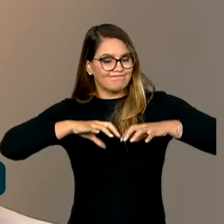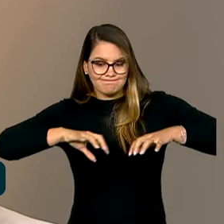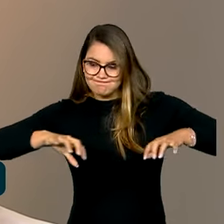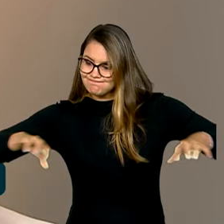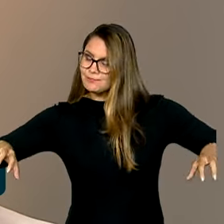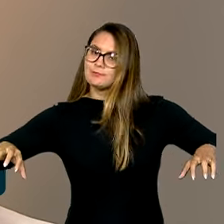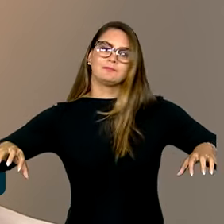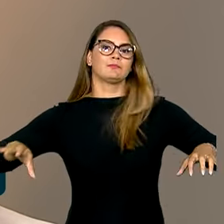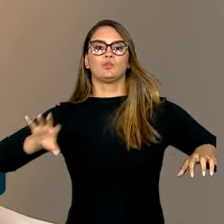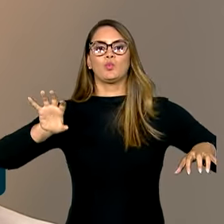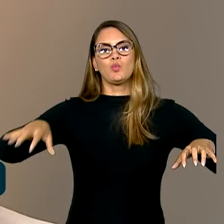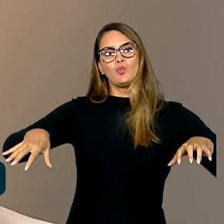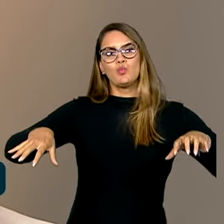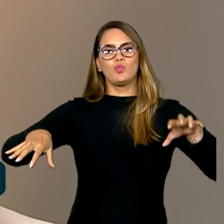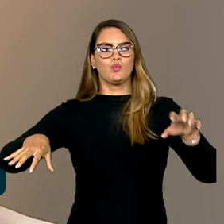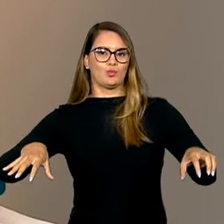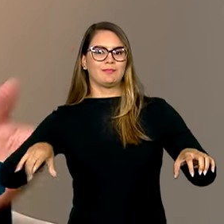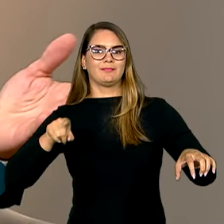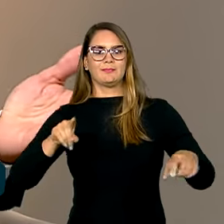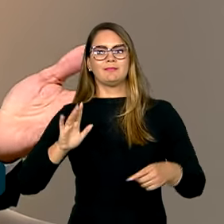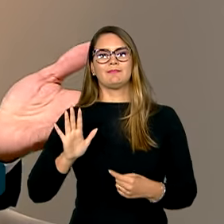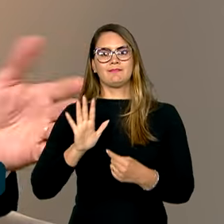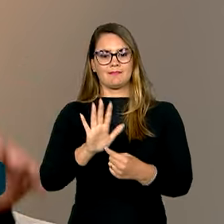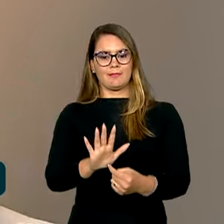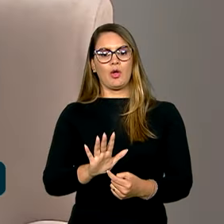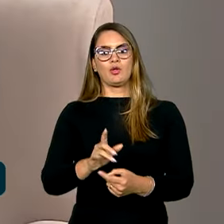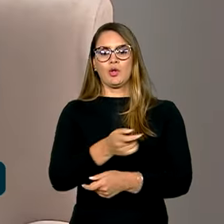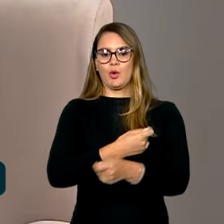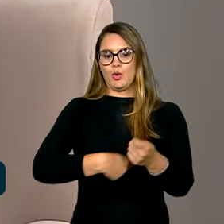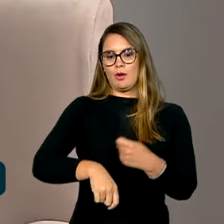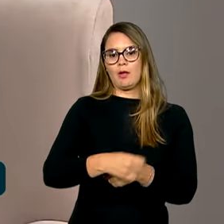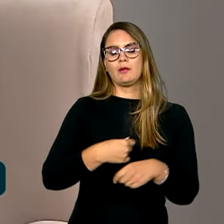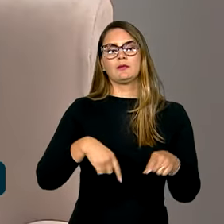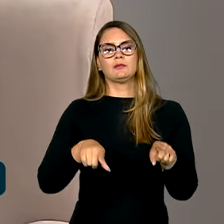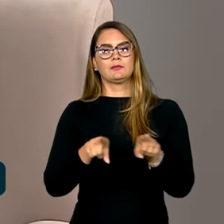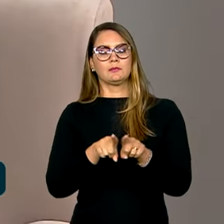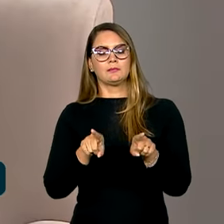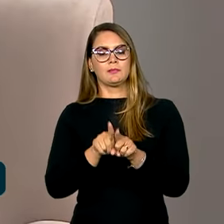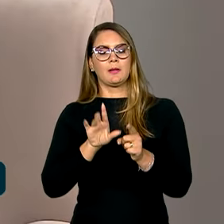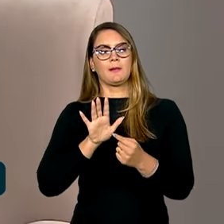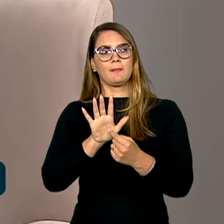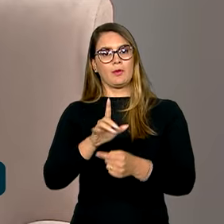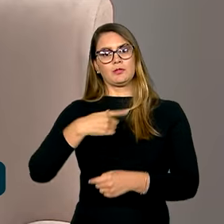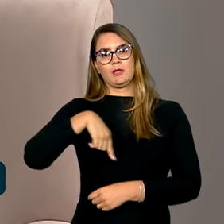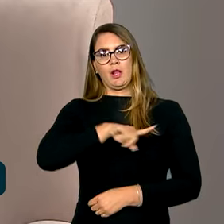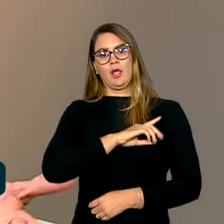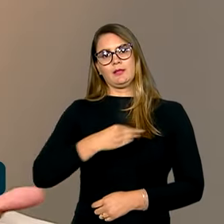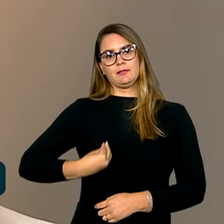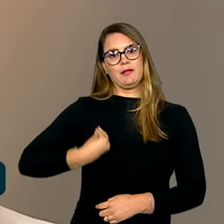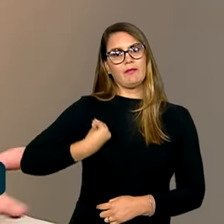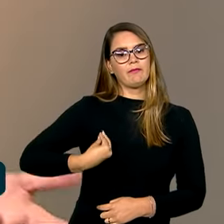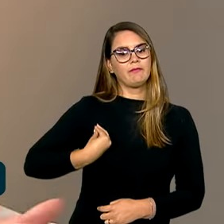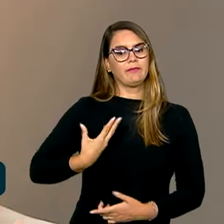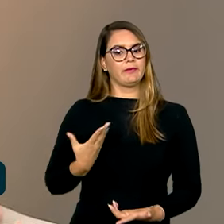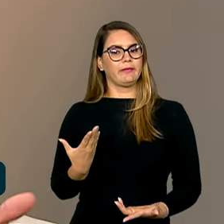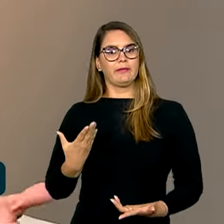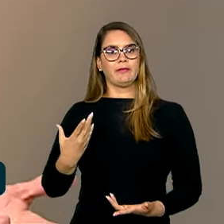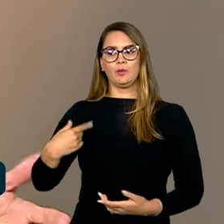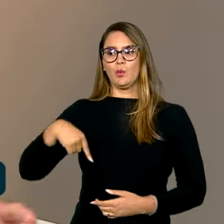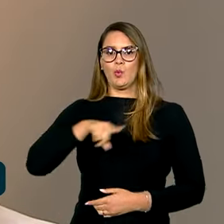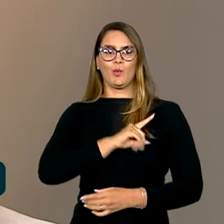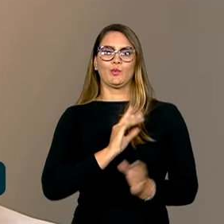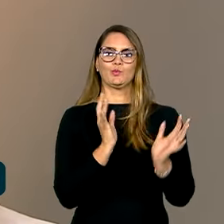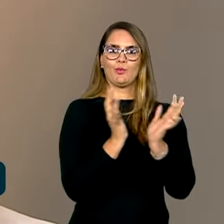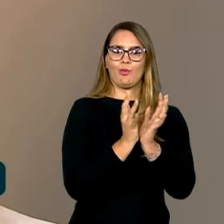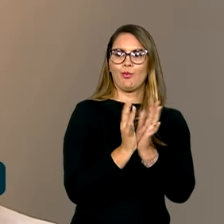É uma polarização que reflete não só nos negócios, mas reflete também na nossa vida cotidiana, na nossa vida com os nossos círculos sociais,